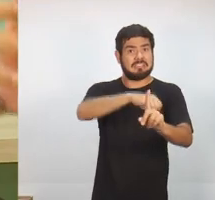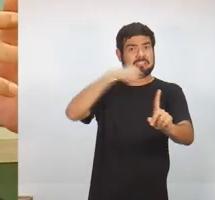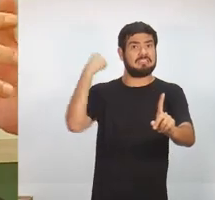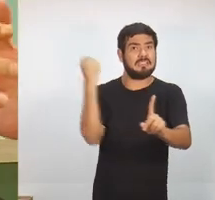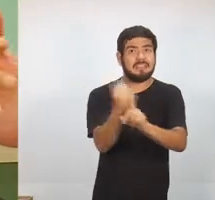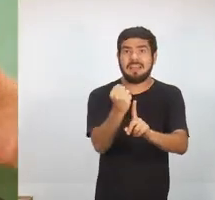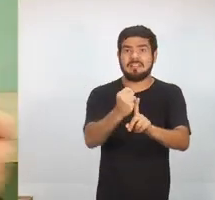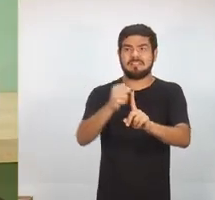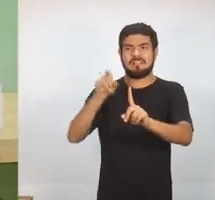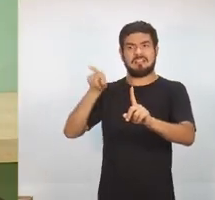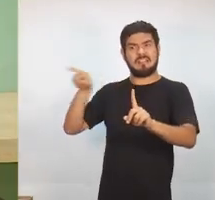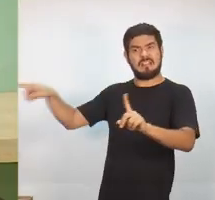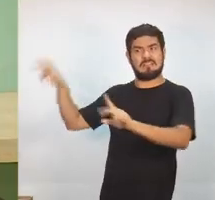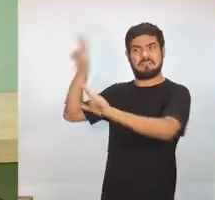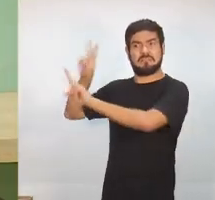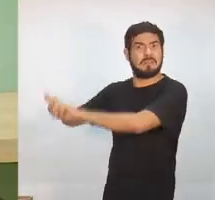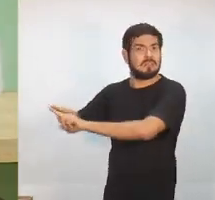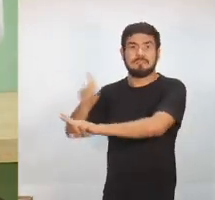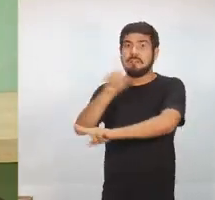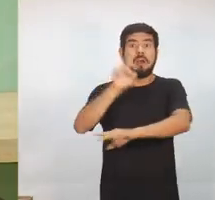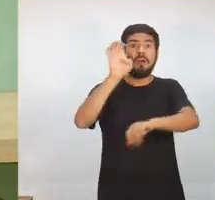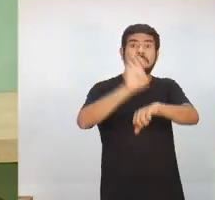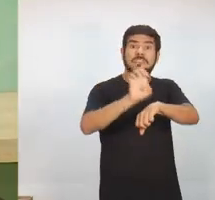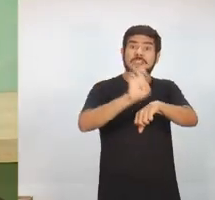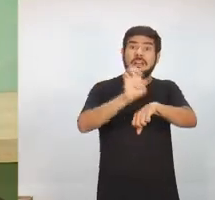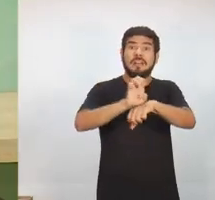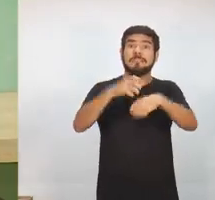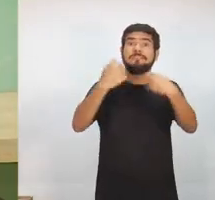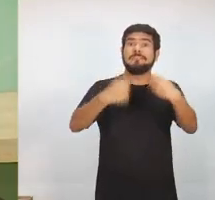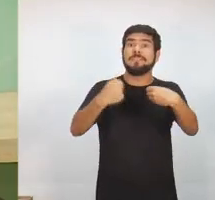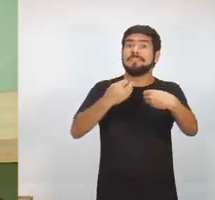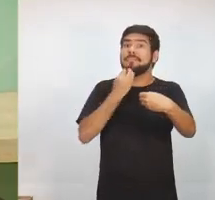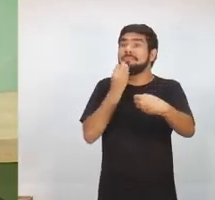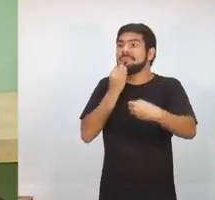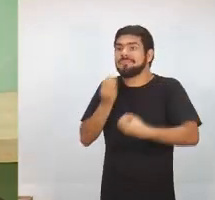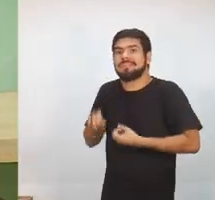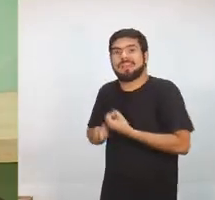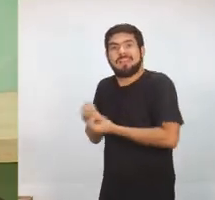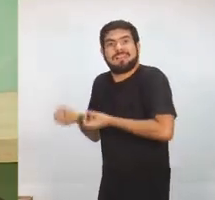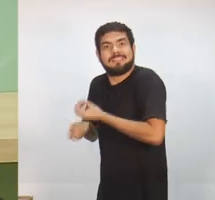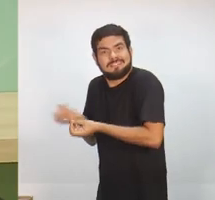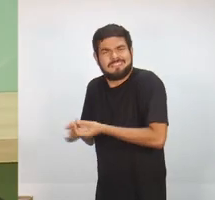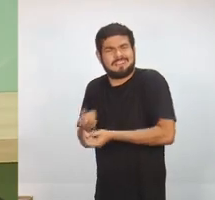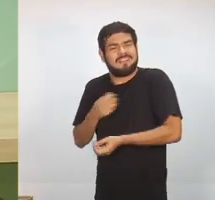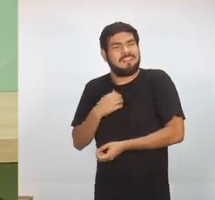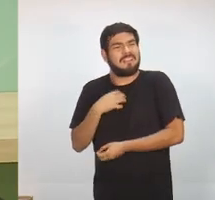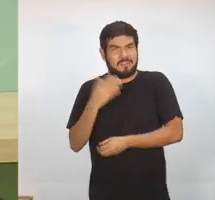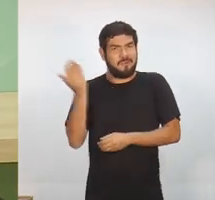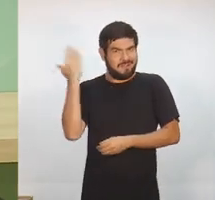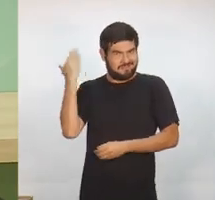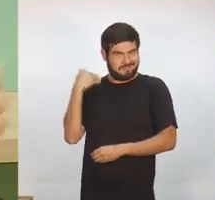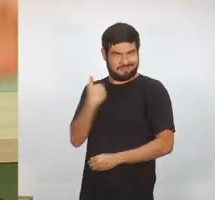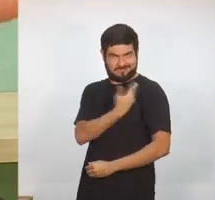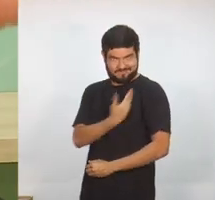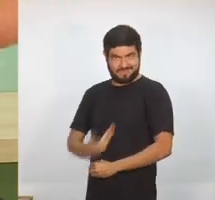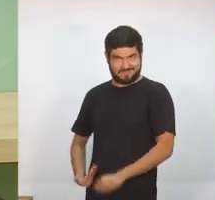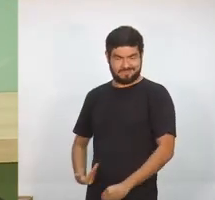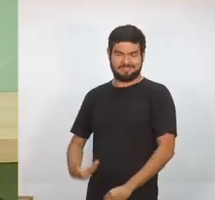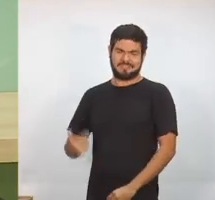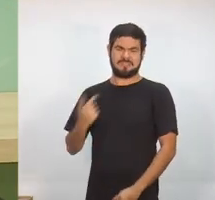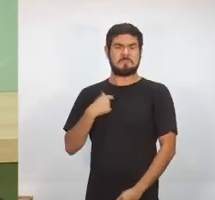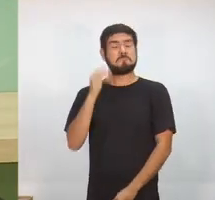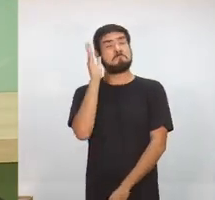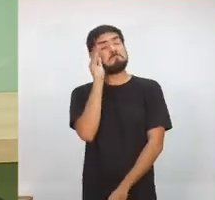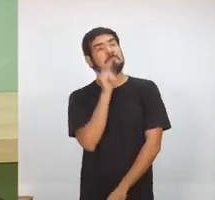cara foi preso. O Estado precisa dar oportunidade a essas pessoas. Quando eu fui governador, há pouco o Wilson